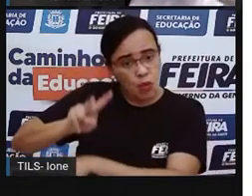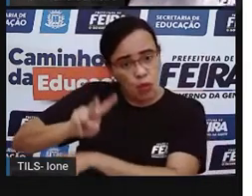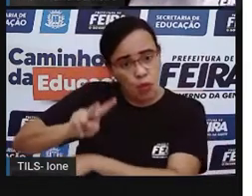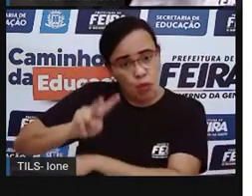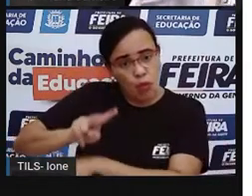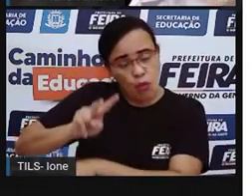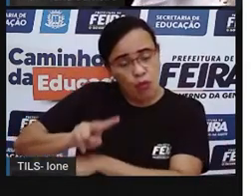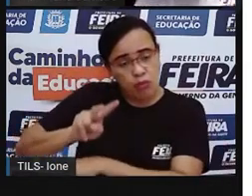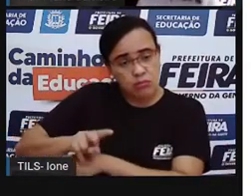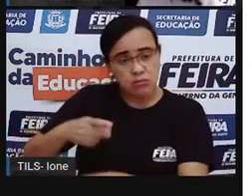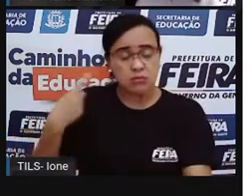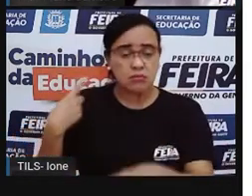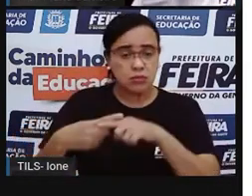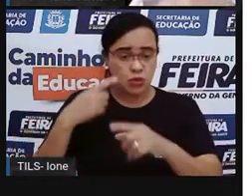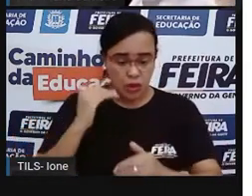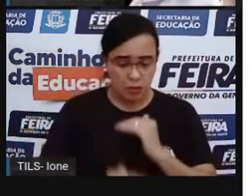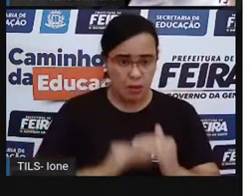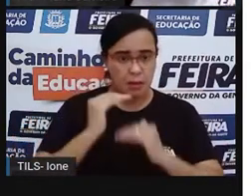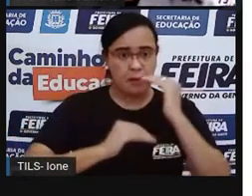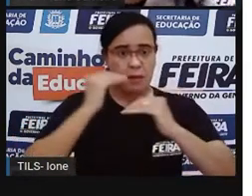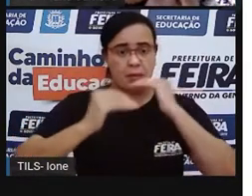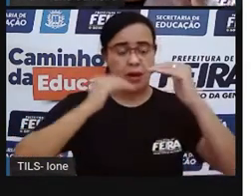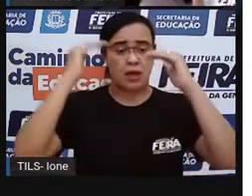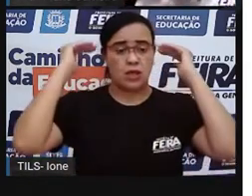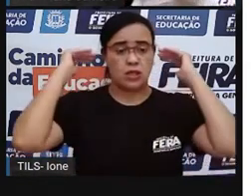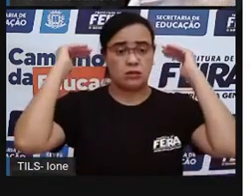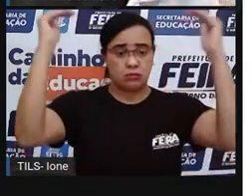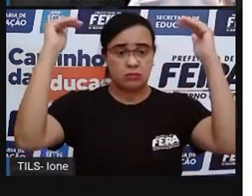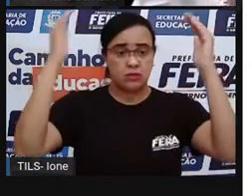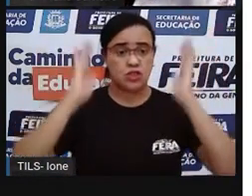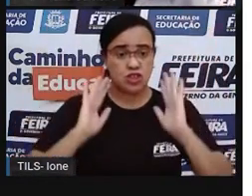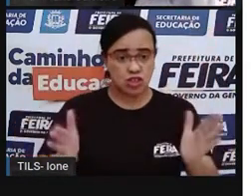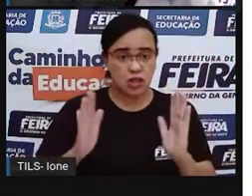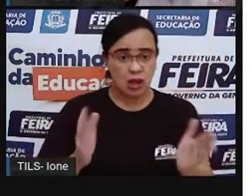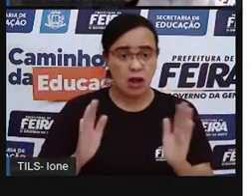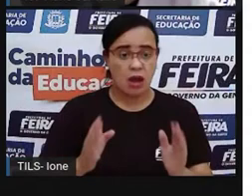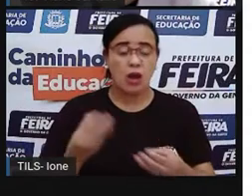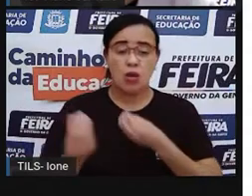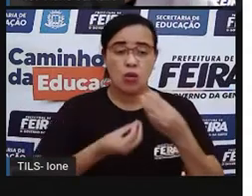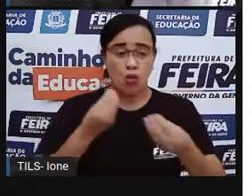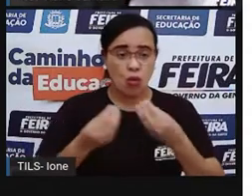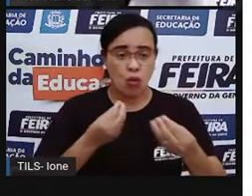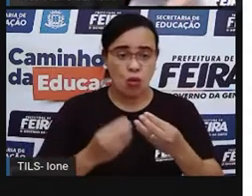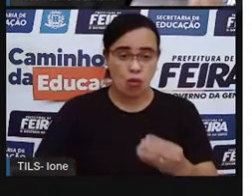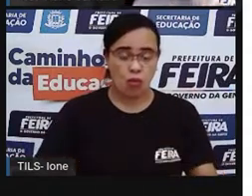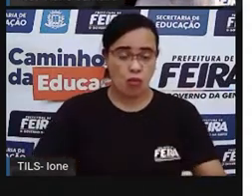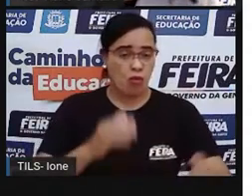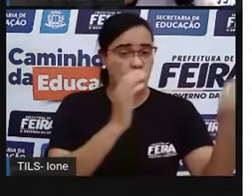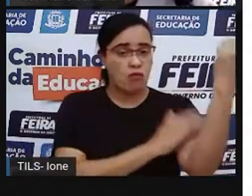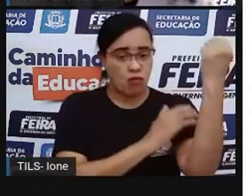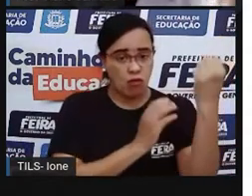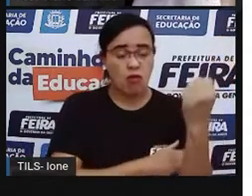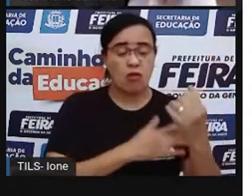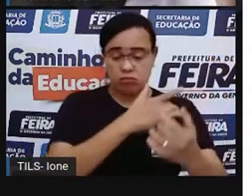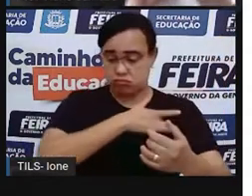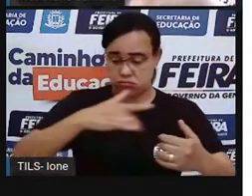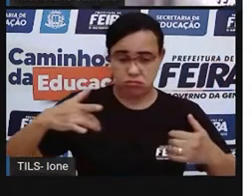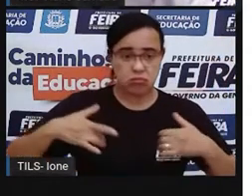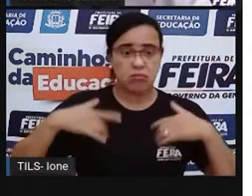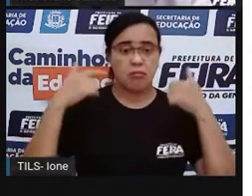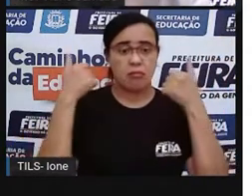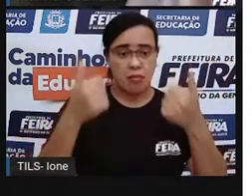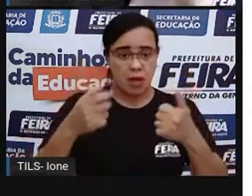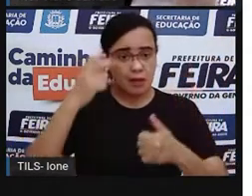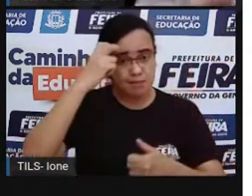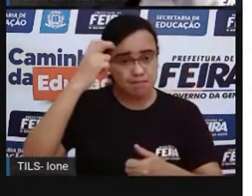crescer forte, saudável, com inteligência, né? E bem cuidado. Então, a criança, aqui no